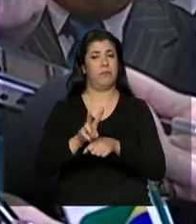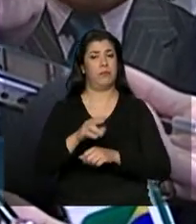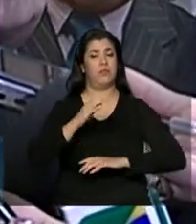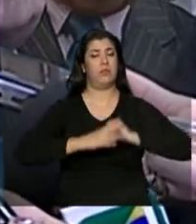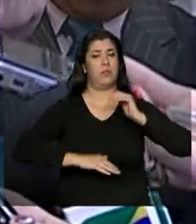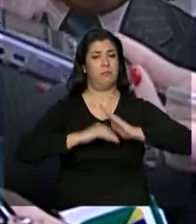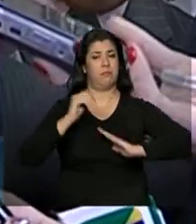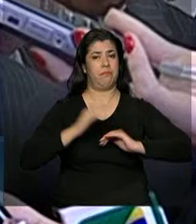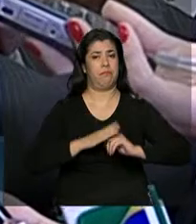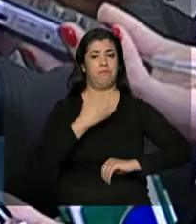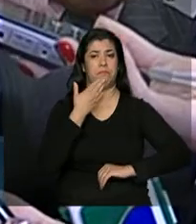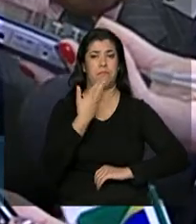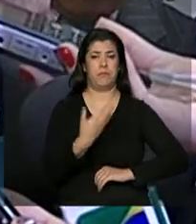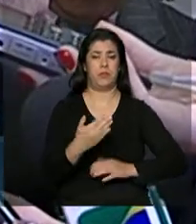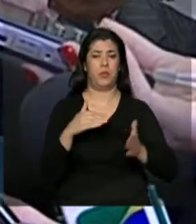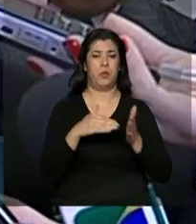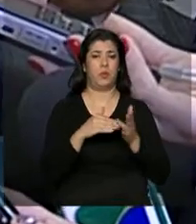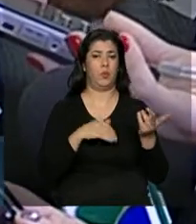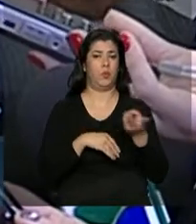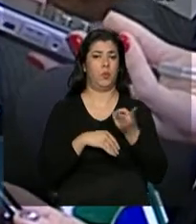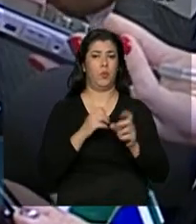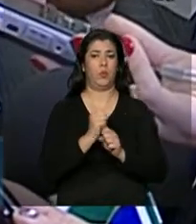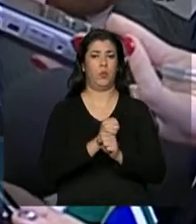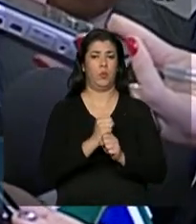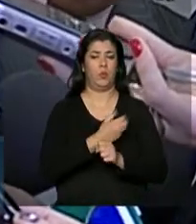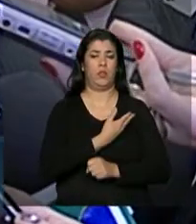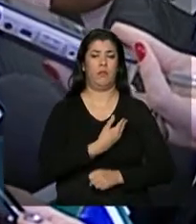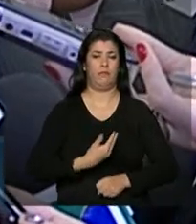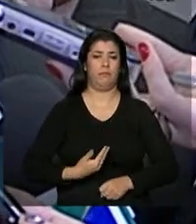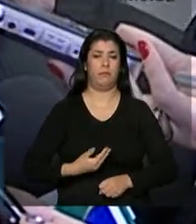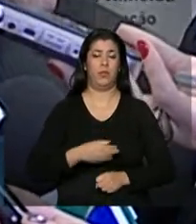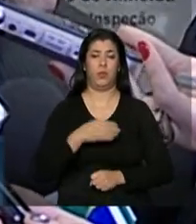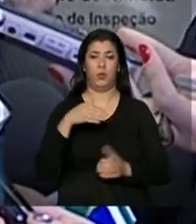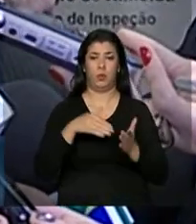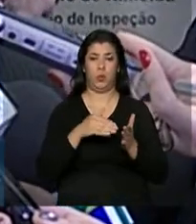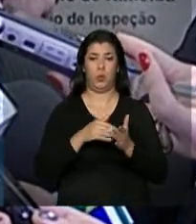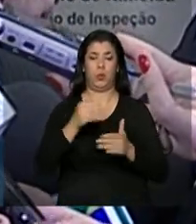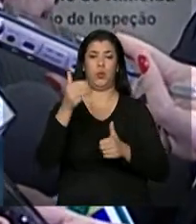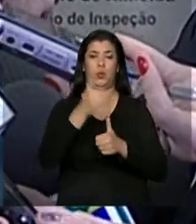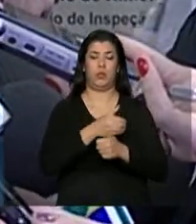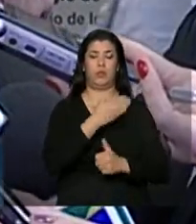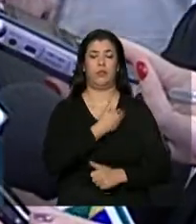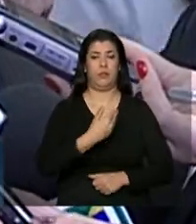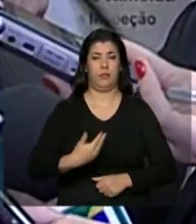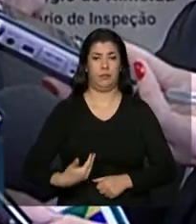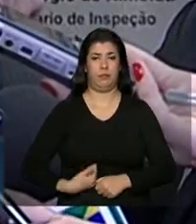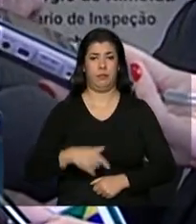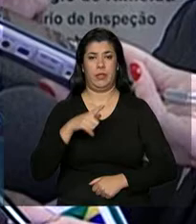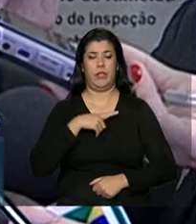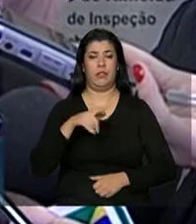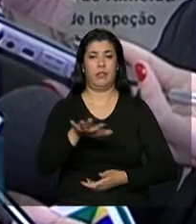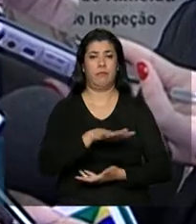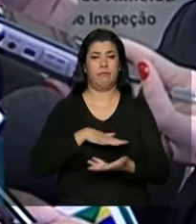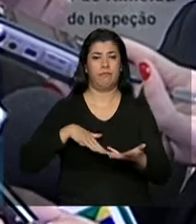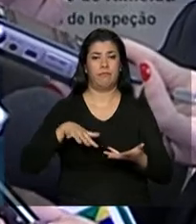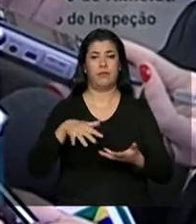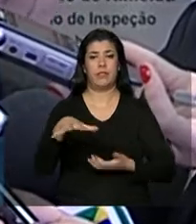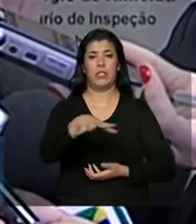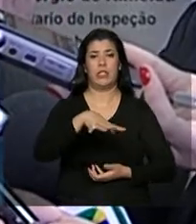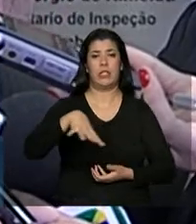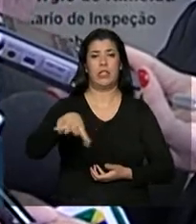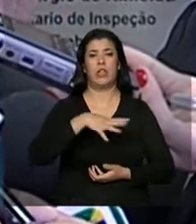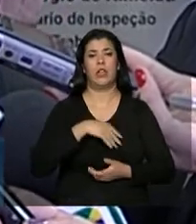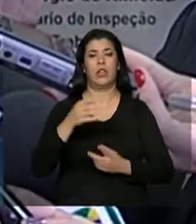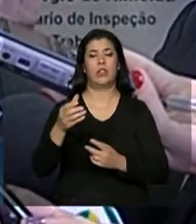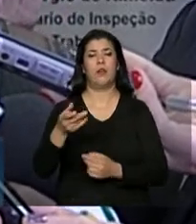desenvolvidas por esses últimos dois governos no campo trabalhista, no campo social, no campo de resgate de milhões e